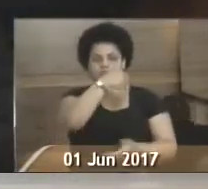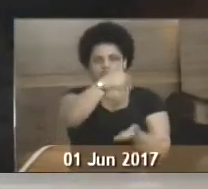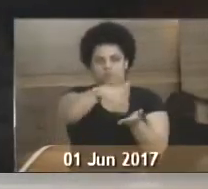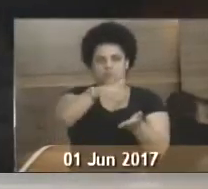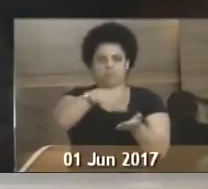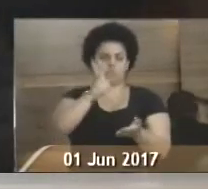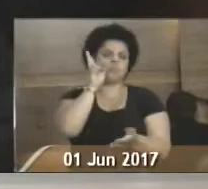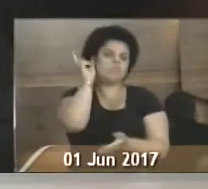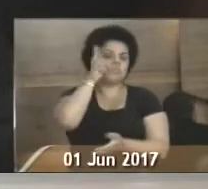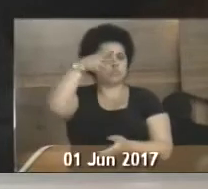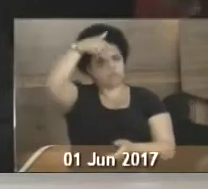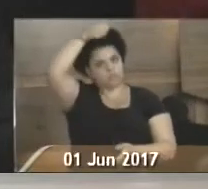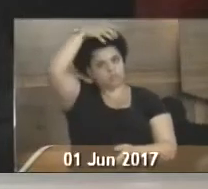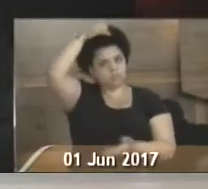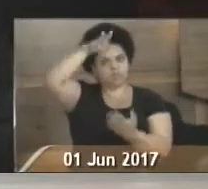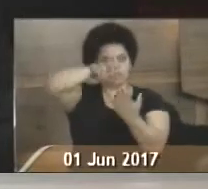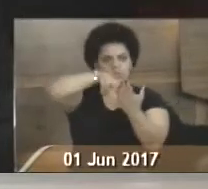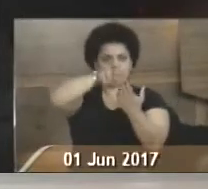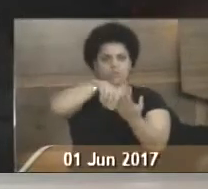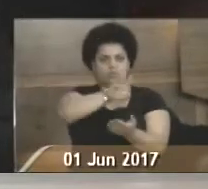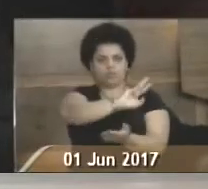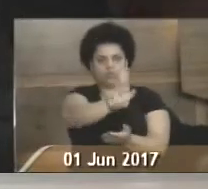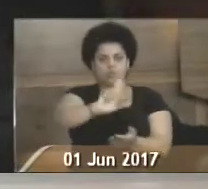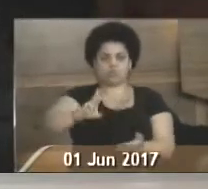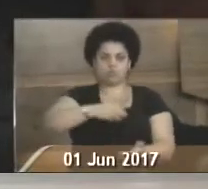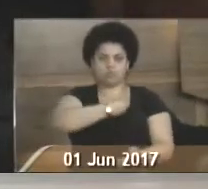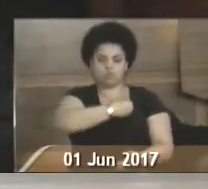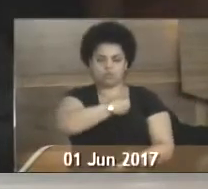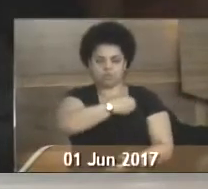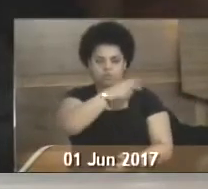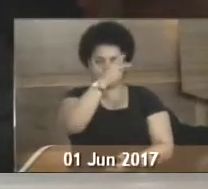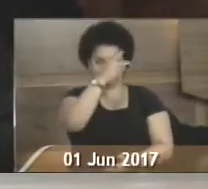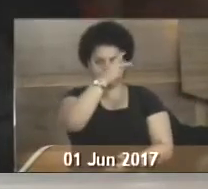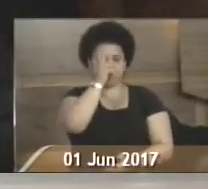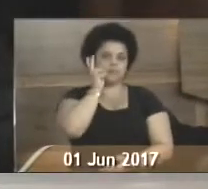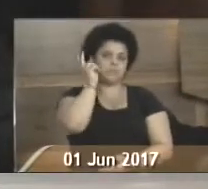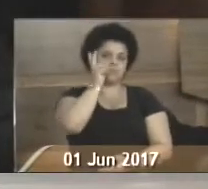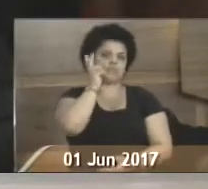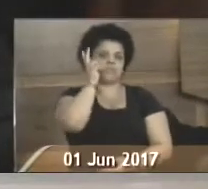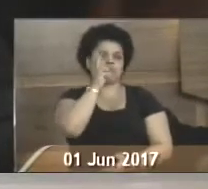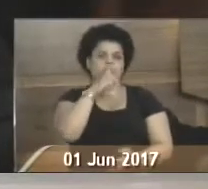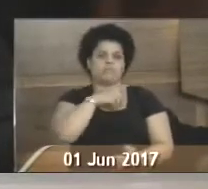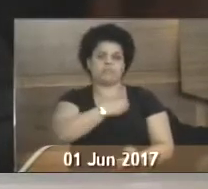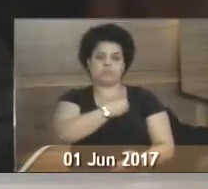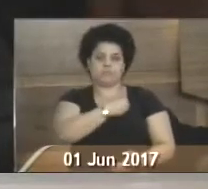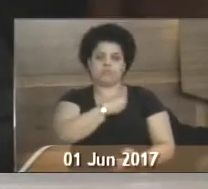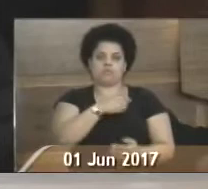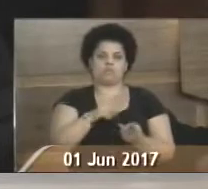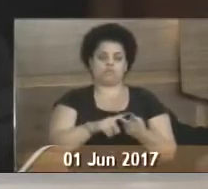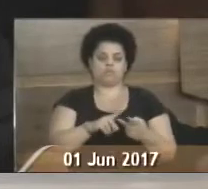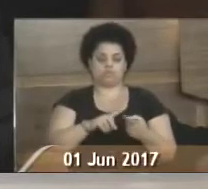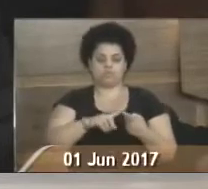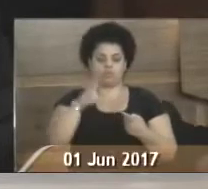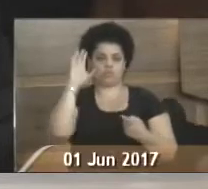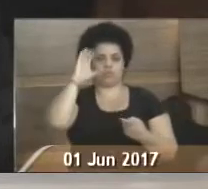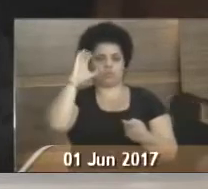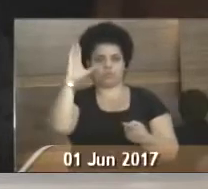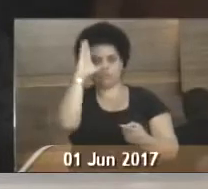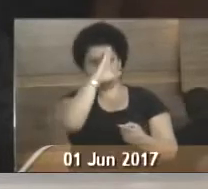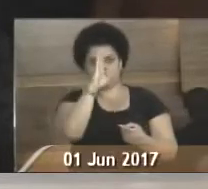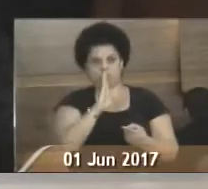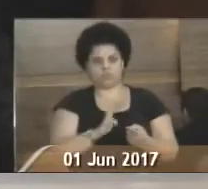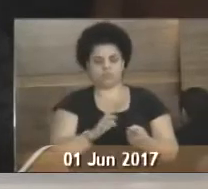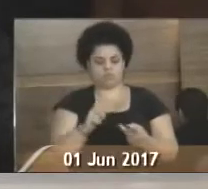o vereador Marco Antônio, que procedesse à leitura da lista de presença, constando os seguintes vereadores. Cristiane Brasil da Silva,